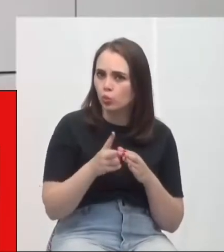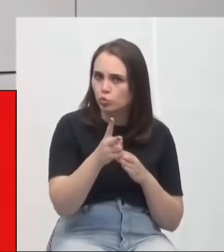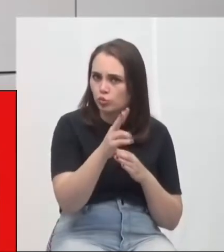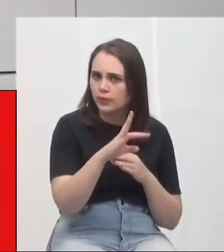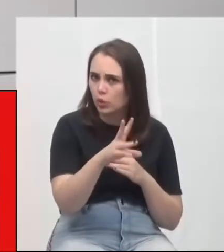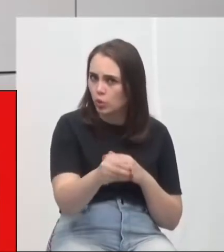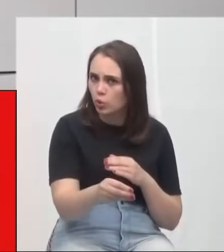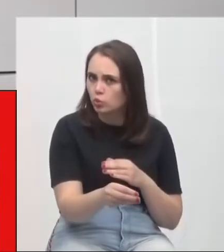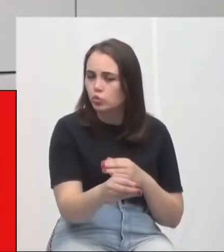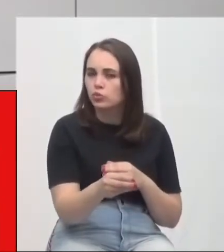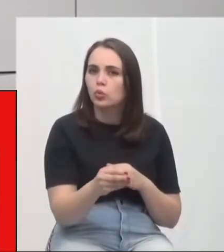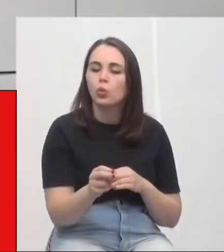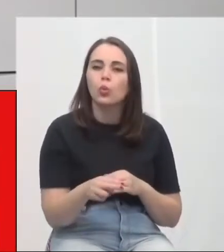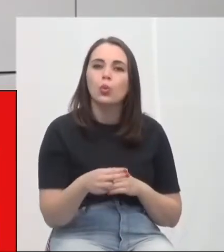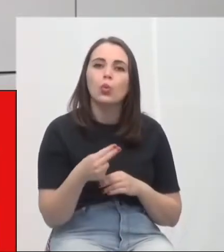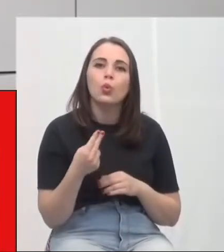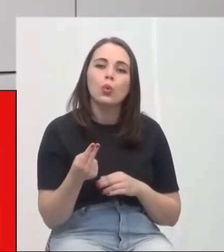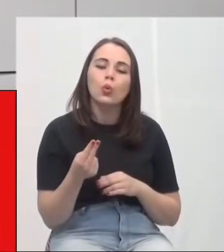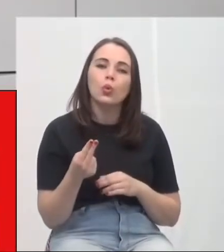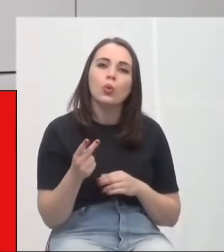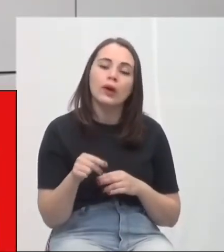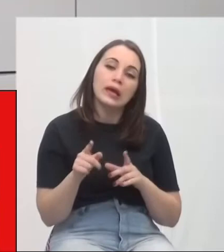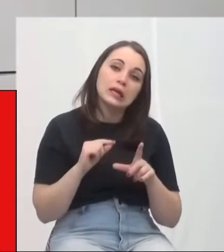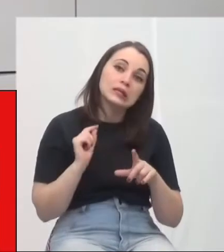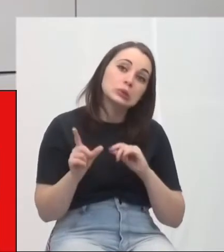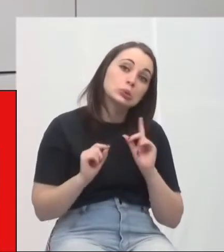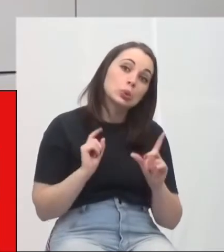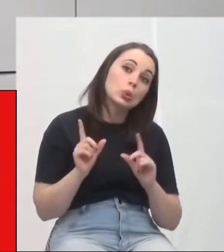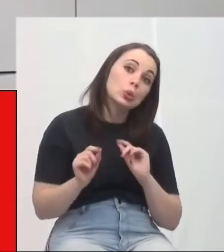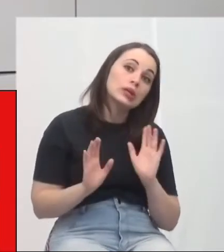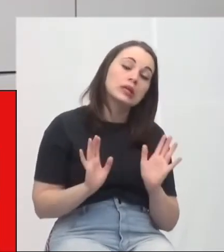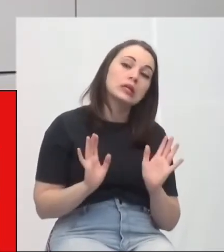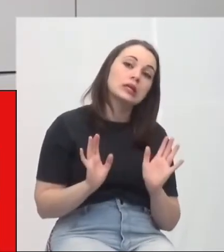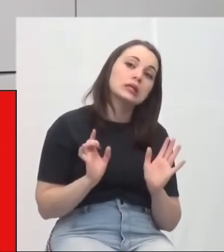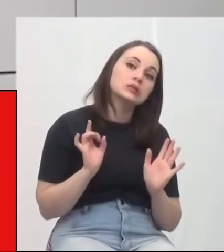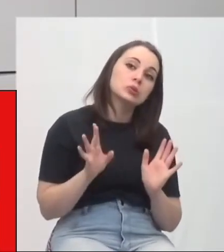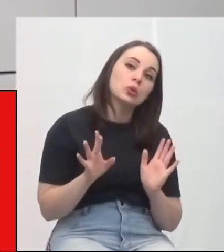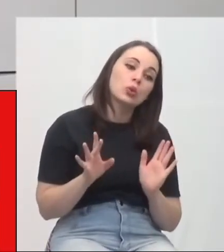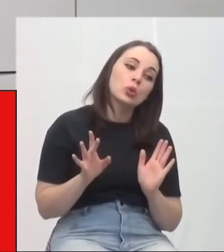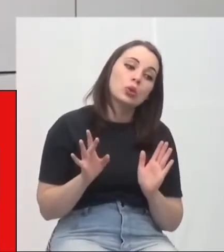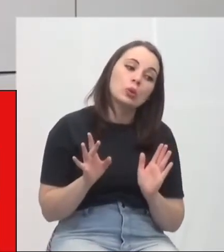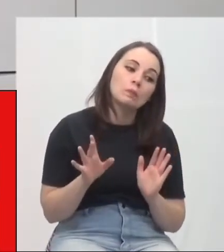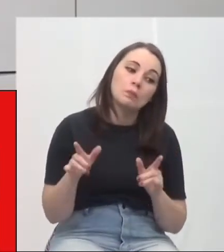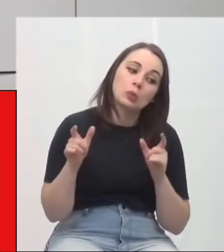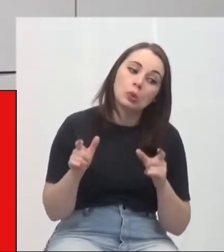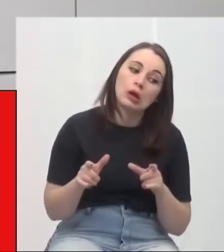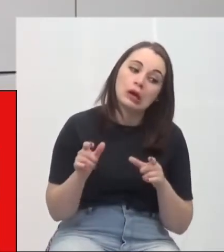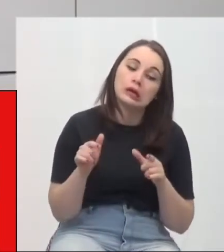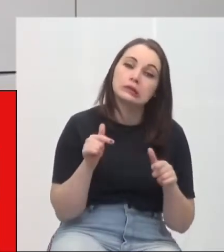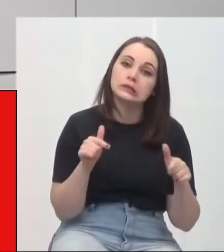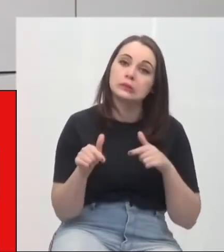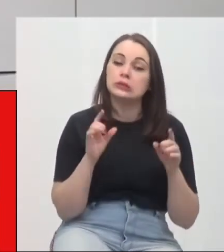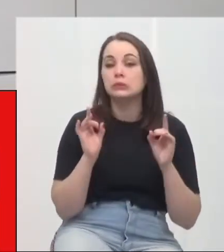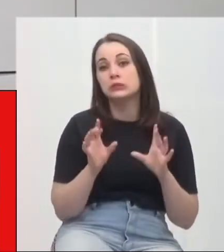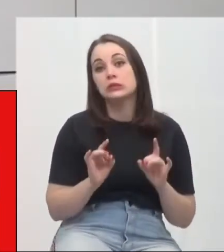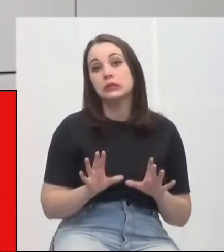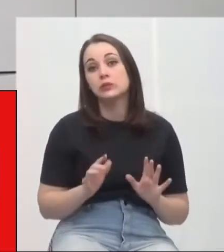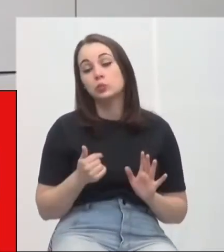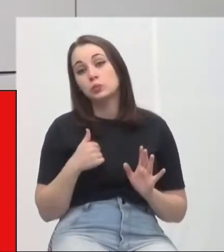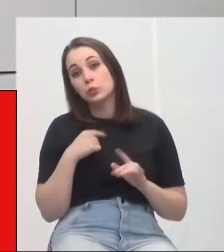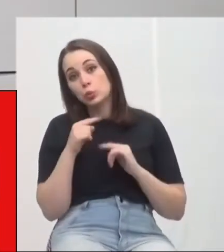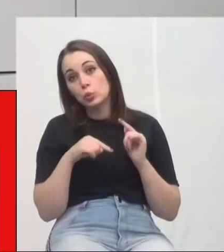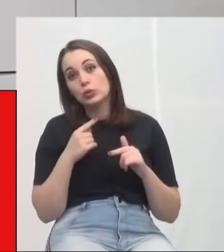todos? Ou ela é instituída apenas para uma determinada obra? É uma outra dúvida que tenho.